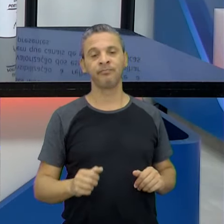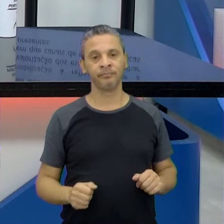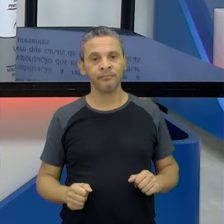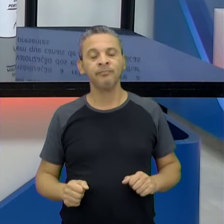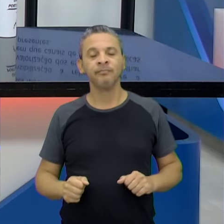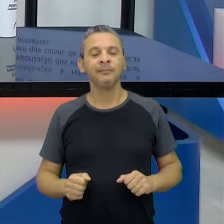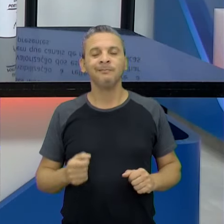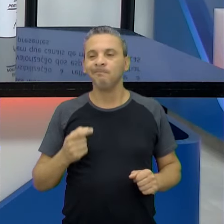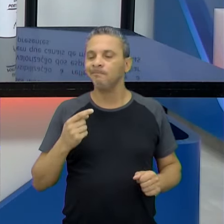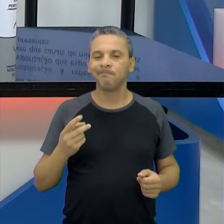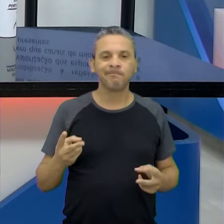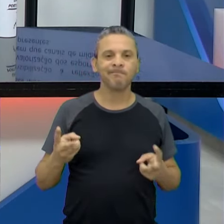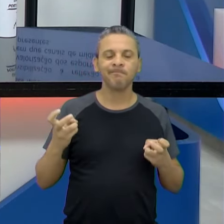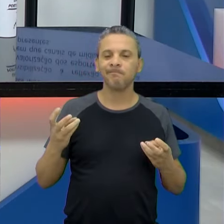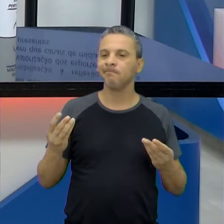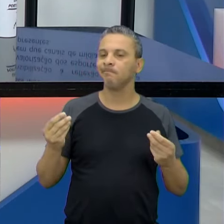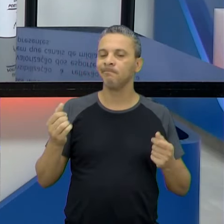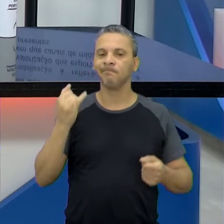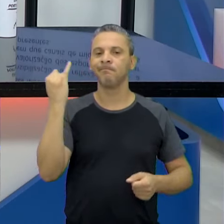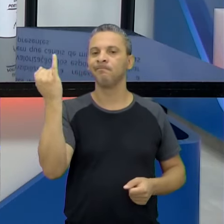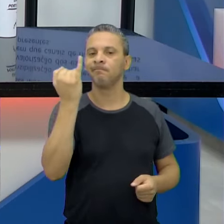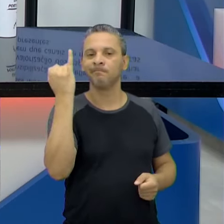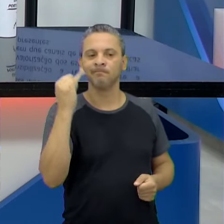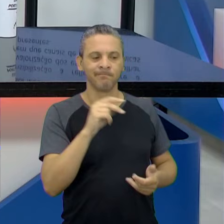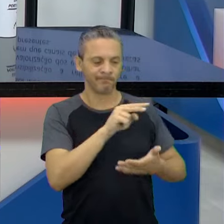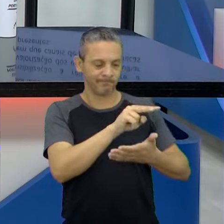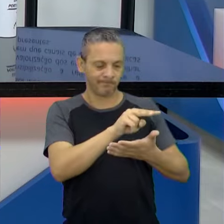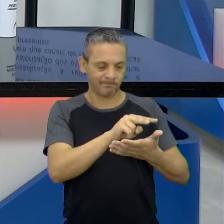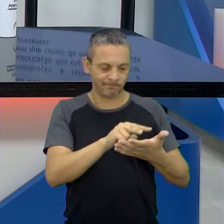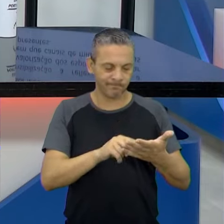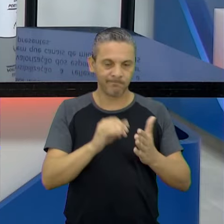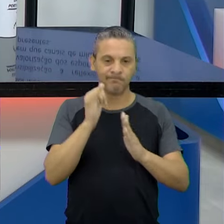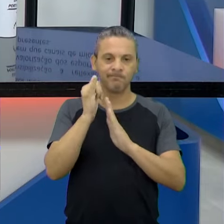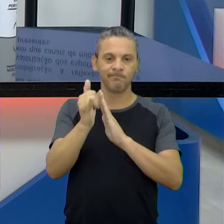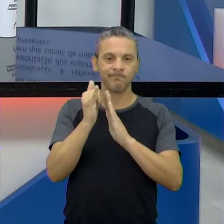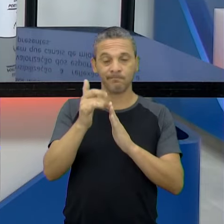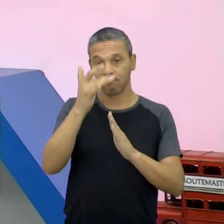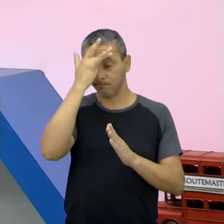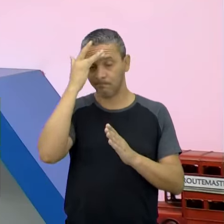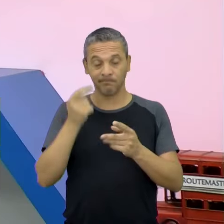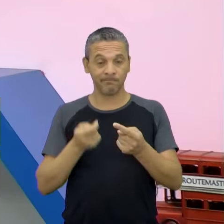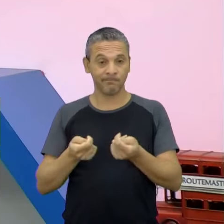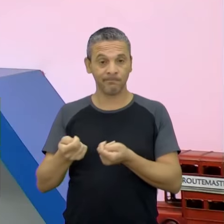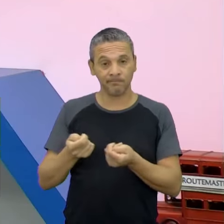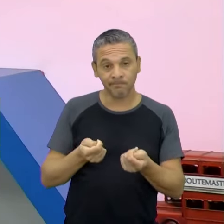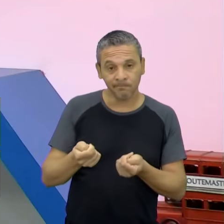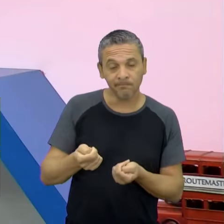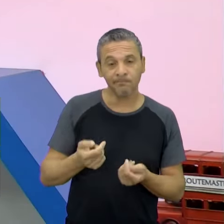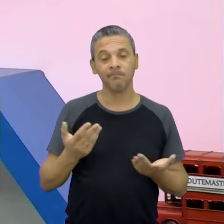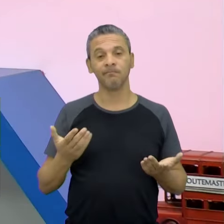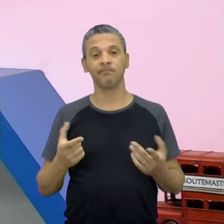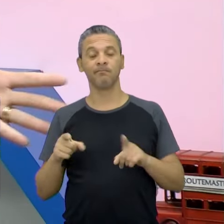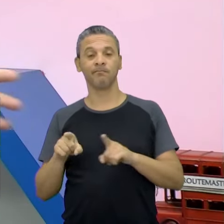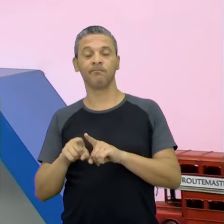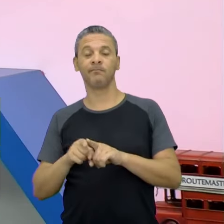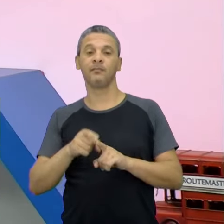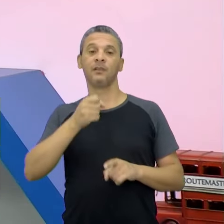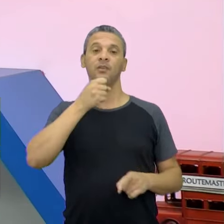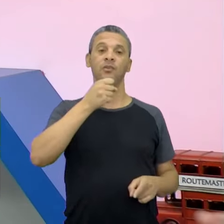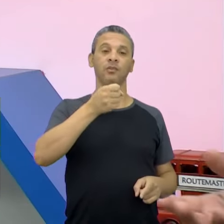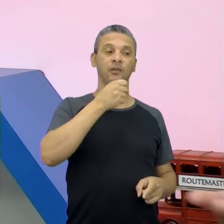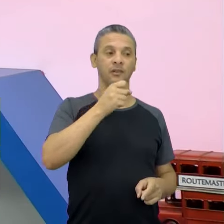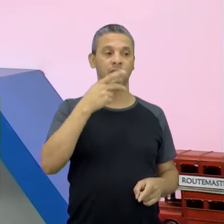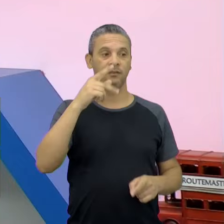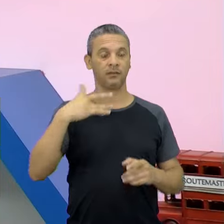quanto brilham os olhos, né? Exato. Quando a gente fala com o economista, quando a gente fala com o jornalista, que é